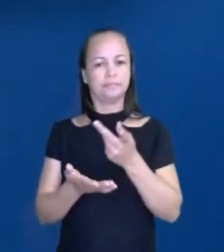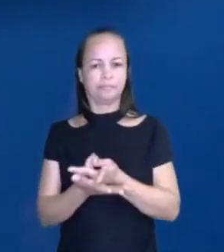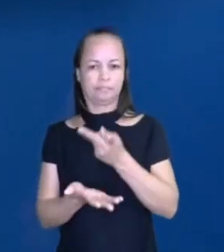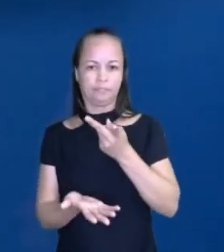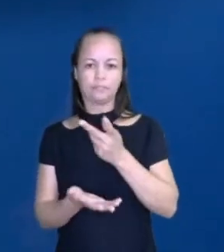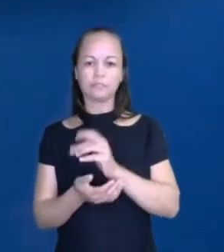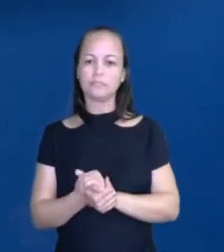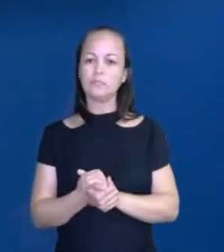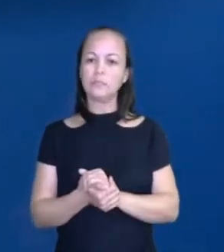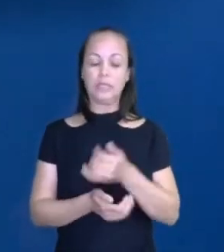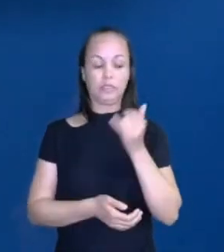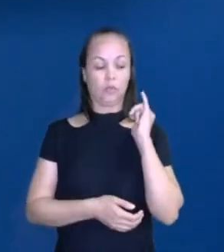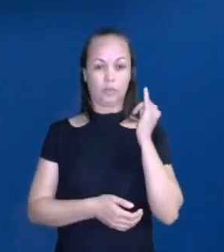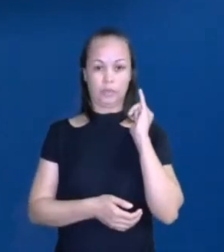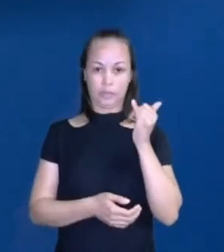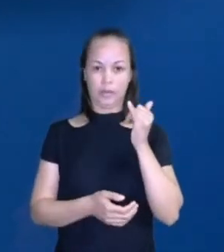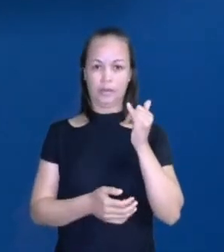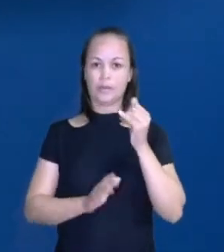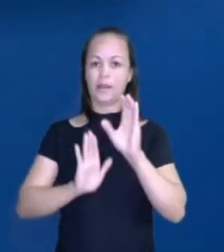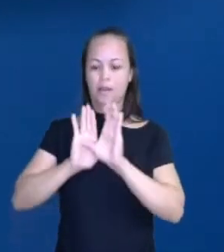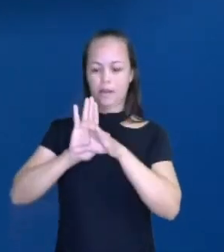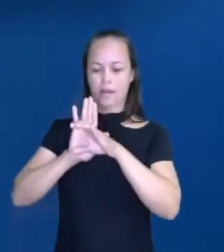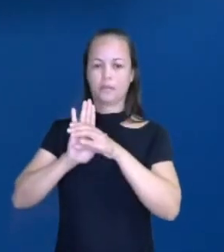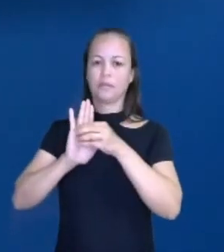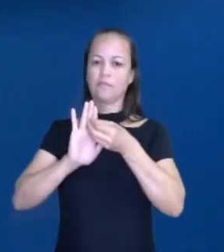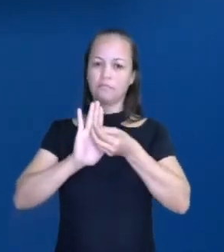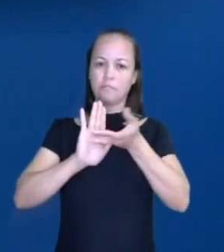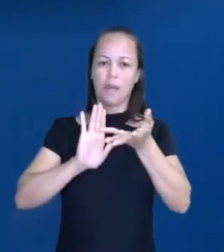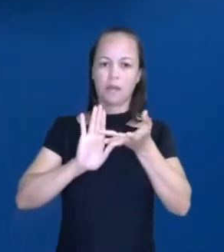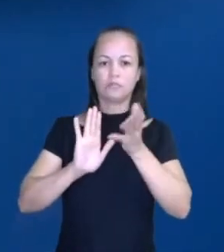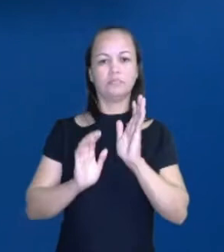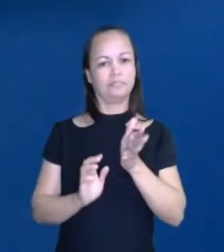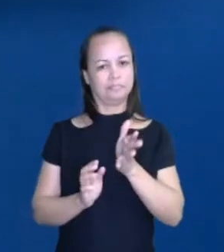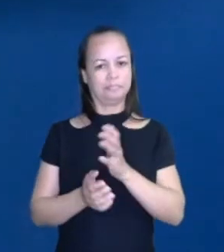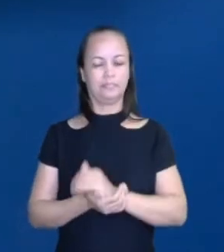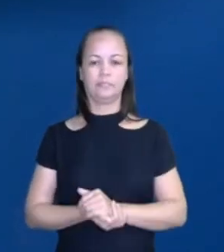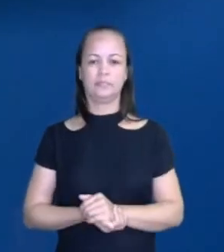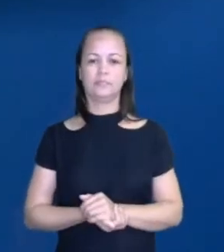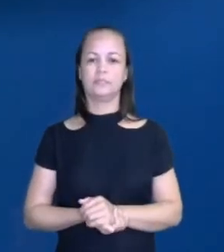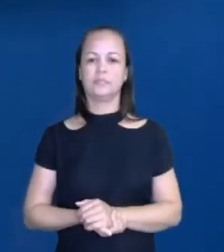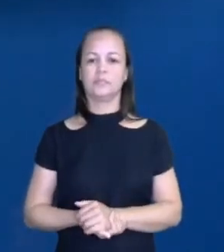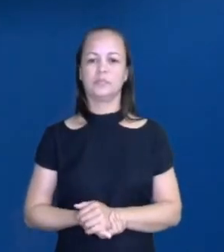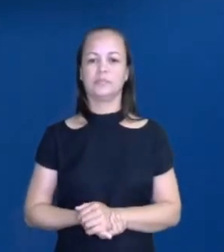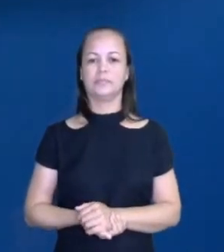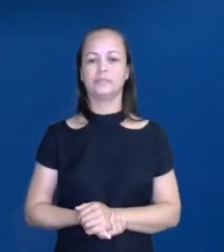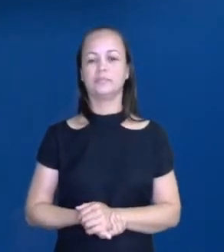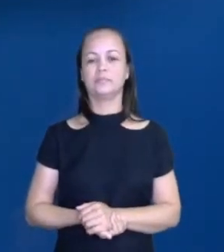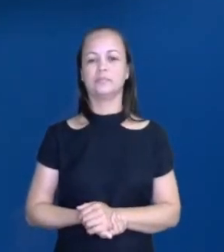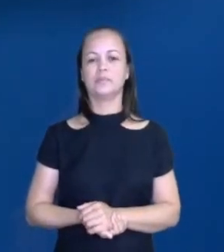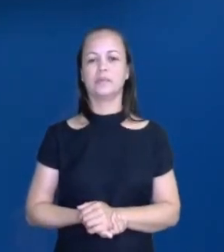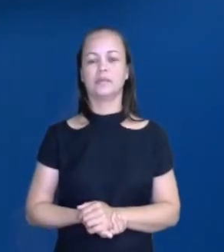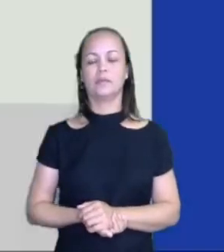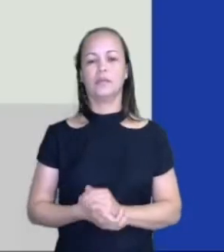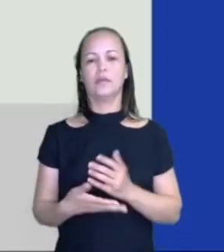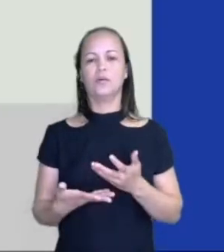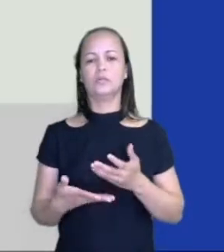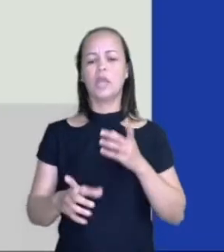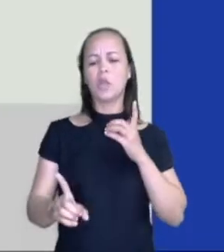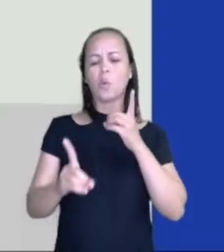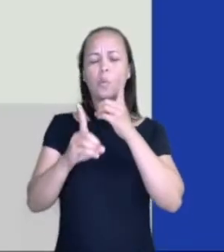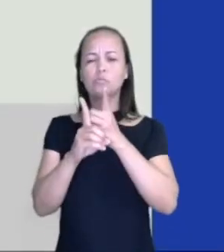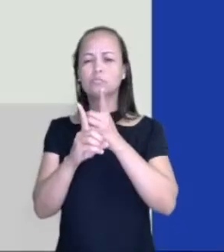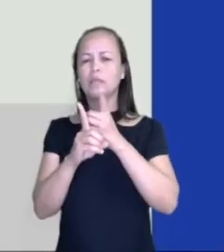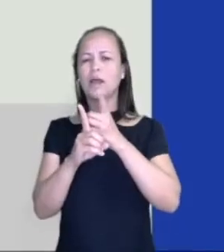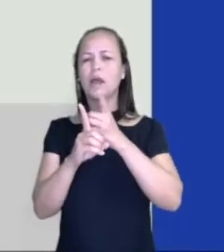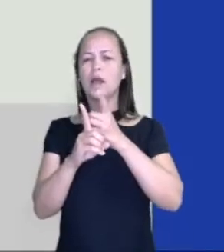Bom, o conceito de narrativa já foi passado. Agora vamos saber mais um pouco? Bom, onde encontrar